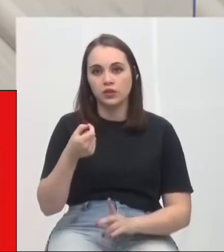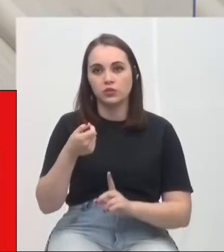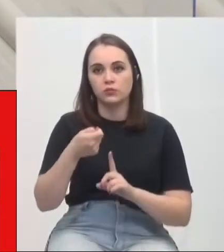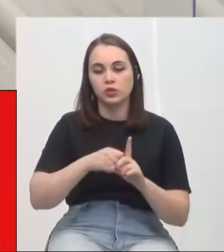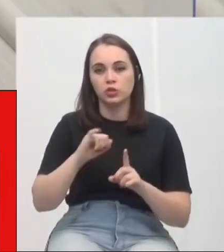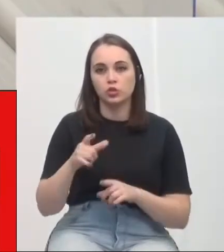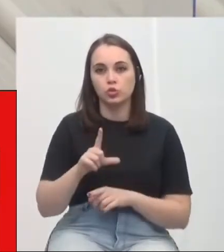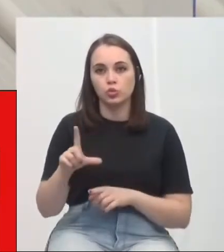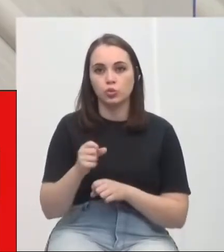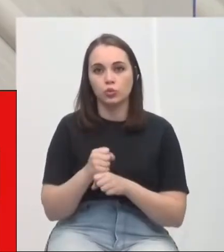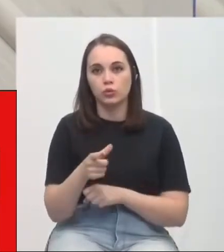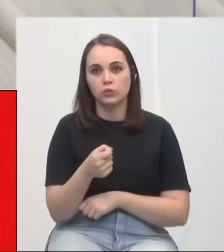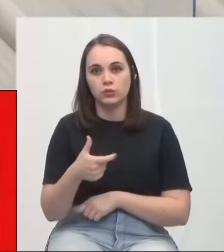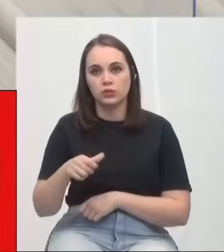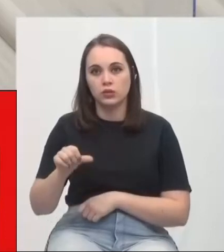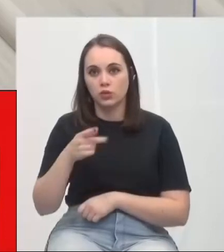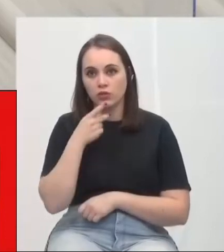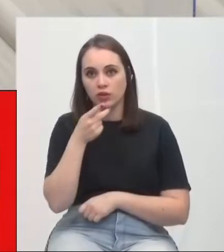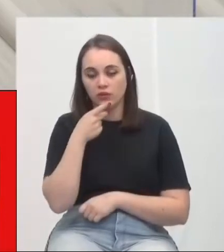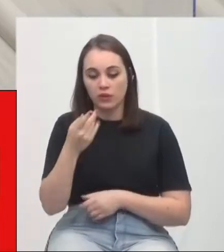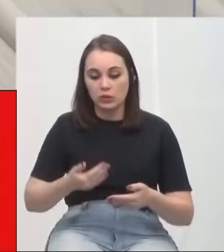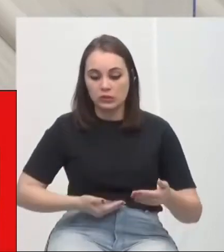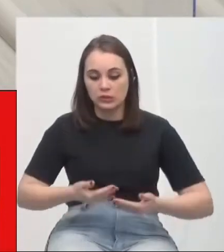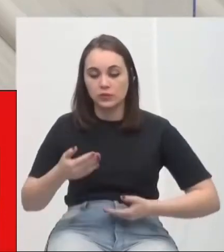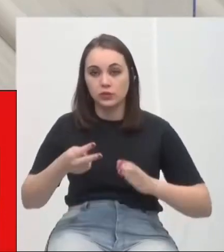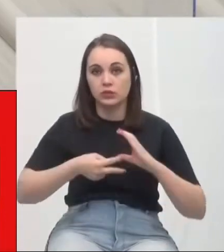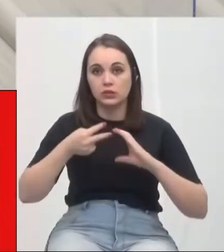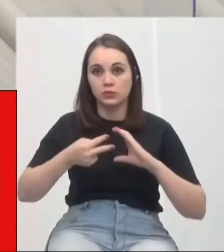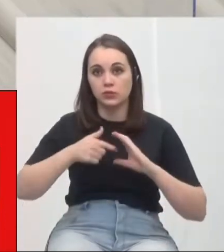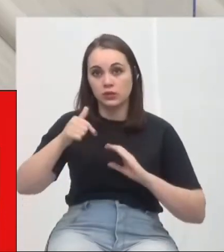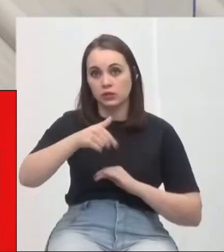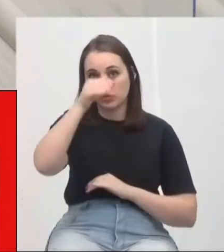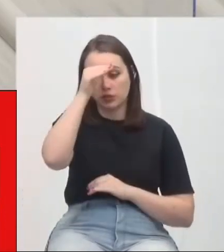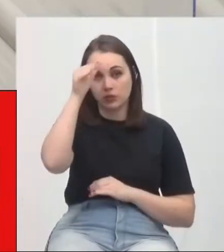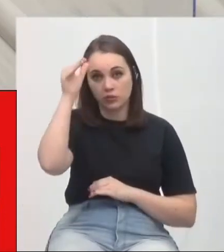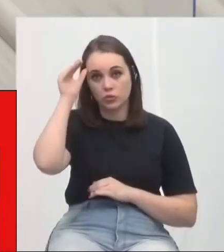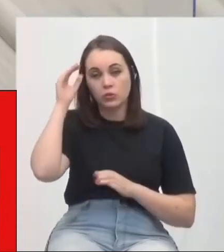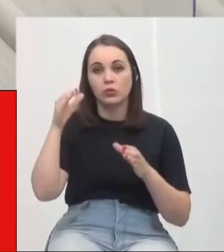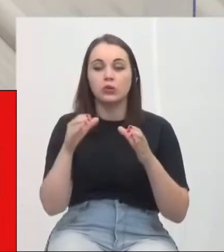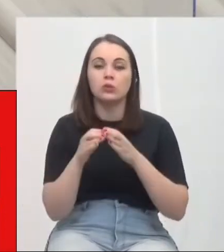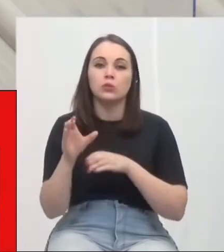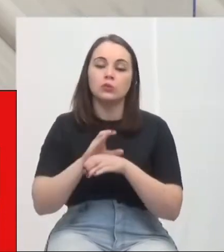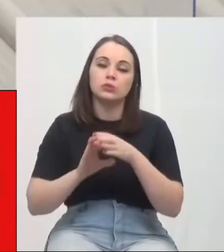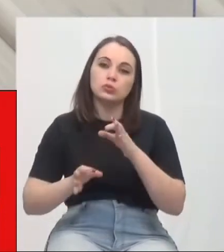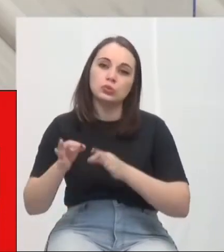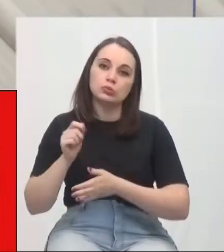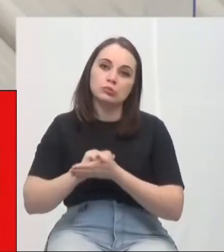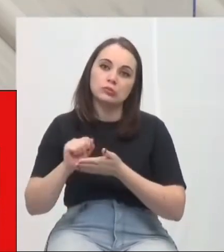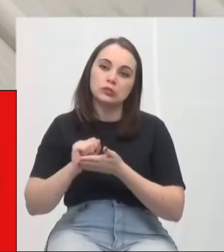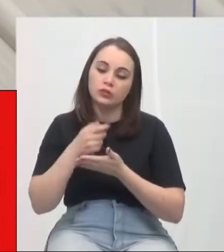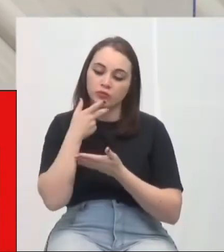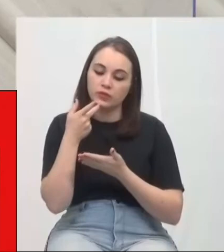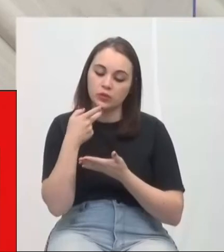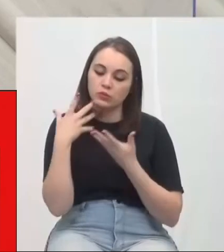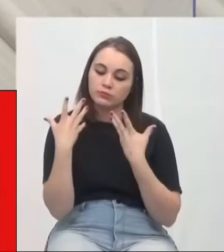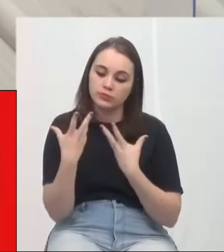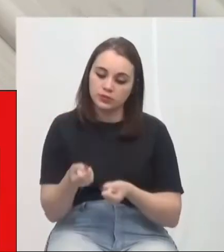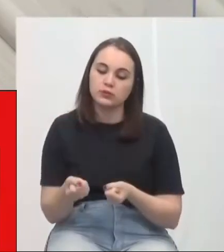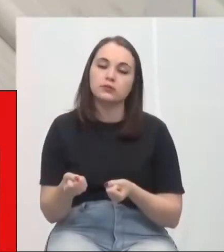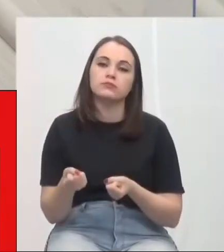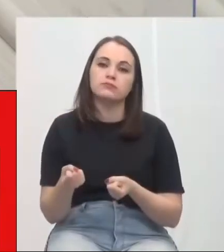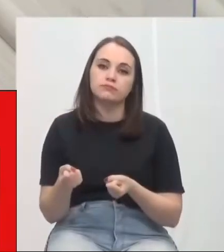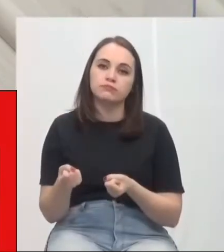a qual dispõe sobre a carreira dos servidores da Câmara Municipal de Criciúma. A Comissão de Constituição, Justiça e Redação opinou pela legalidade e